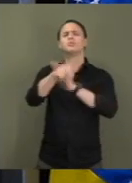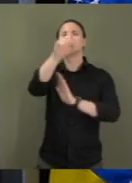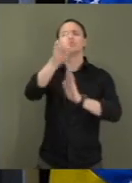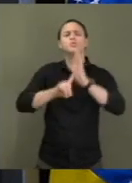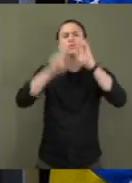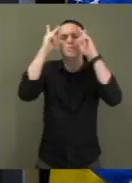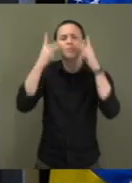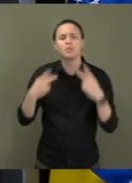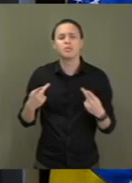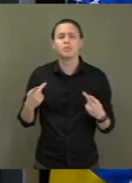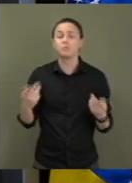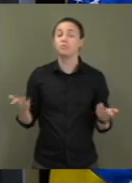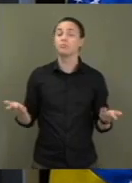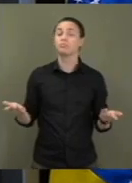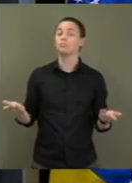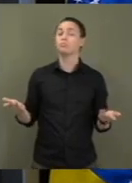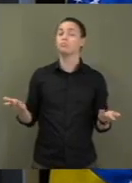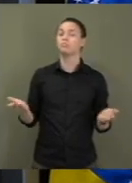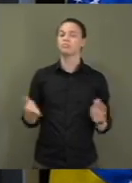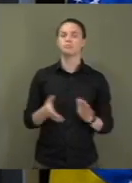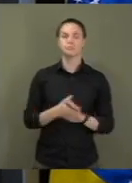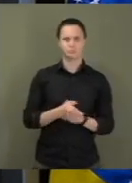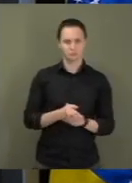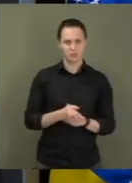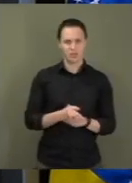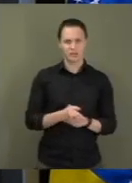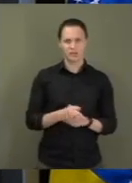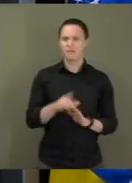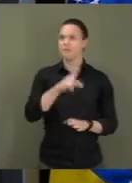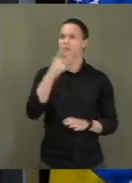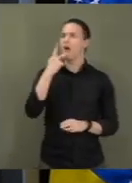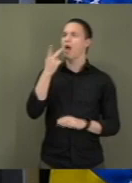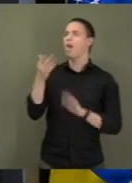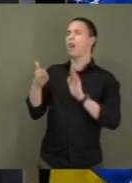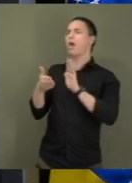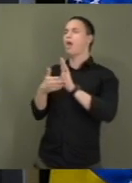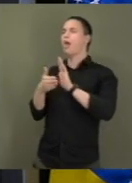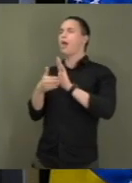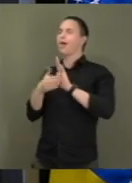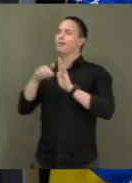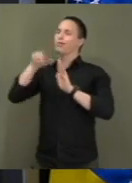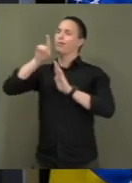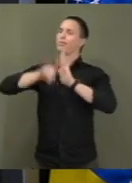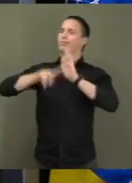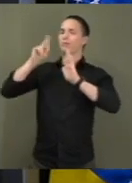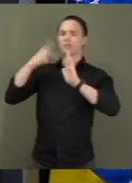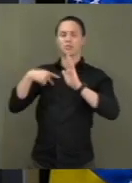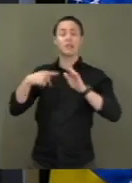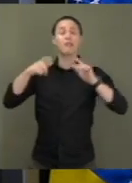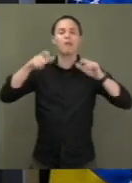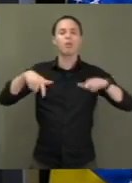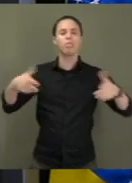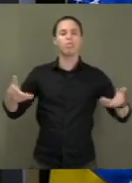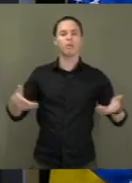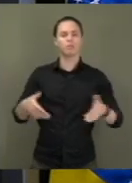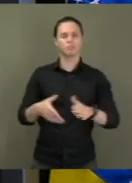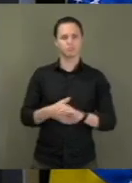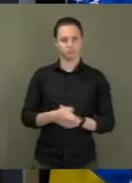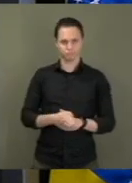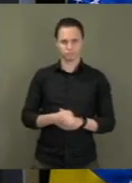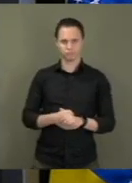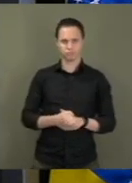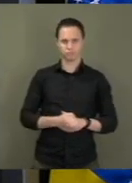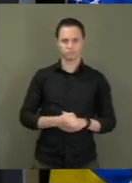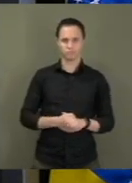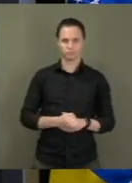tão, tão evidenciados aqui nessa Casa, no Congresso Nacional da nossa República?